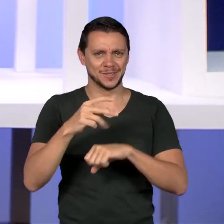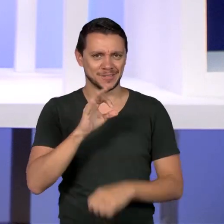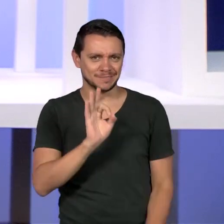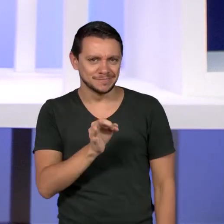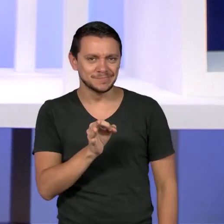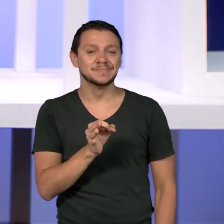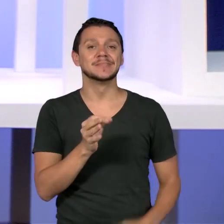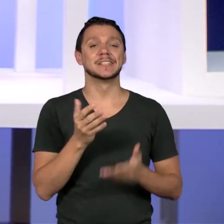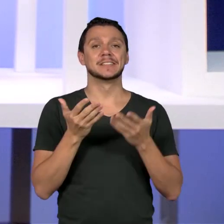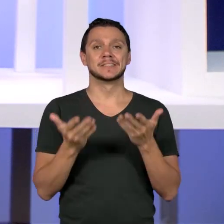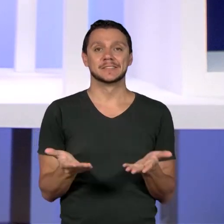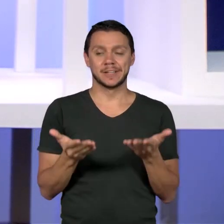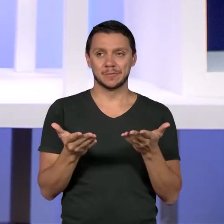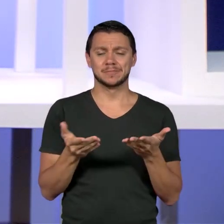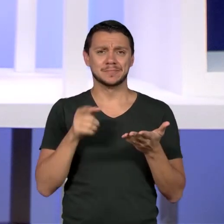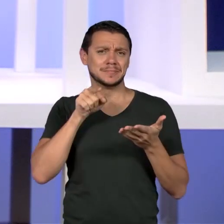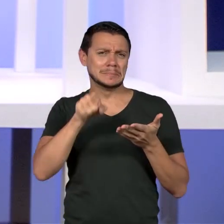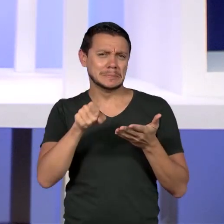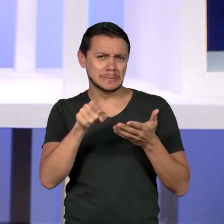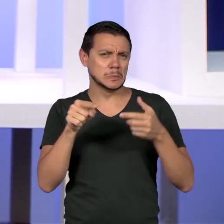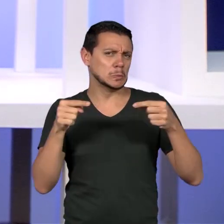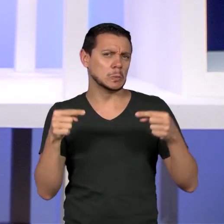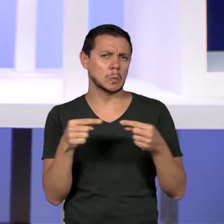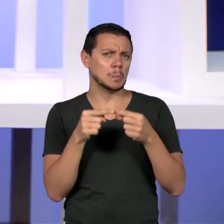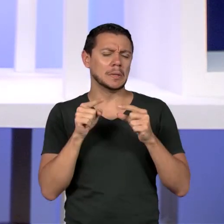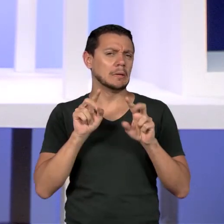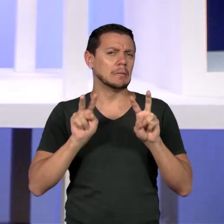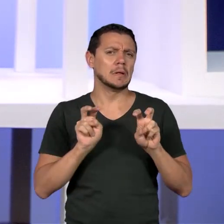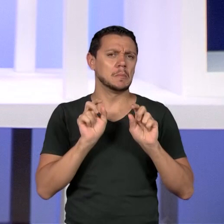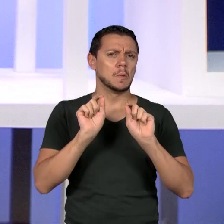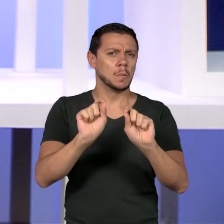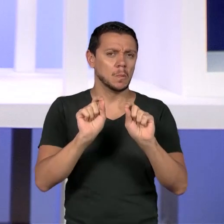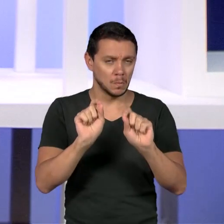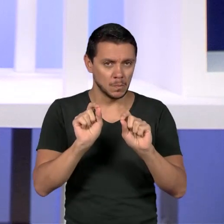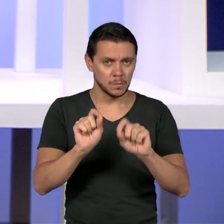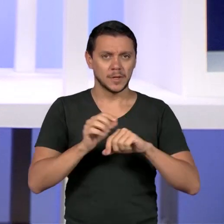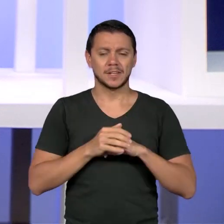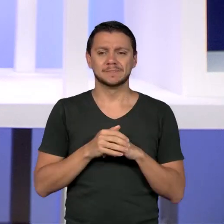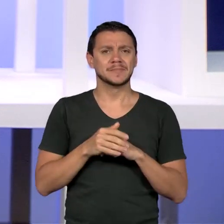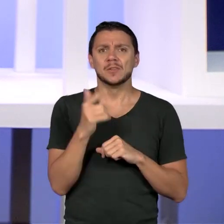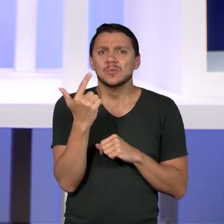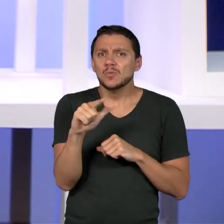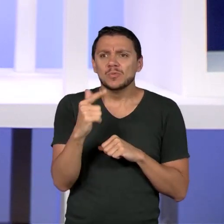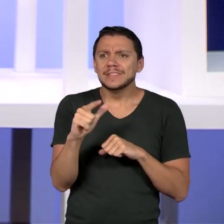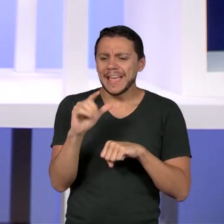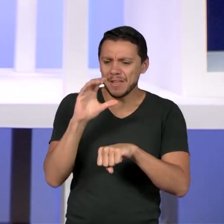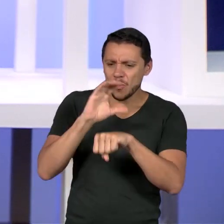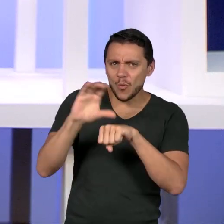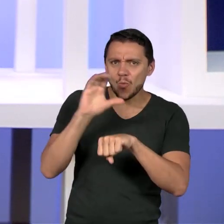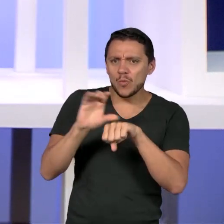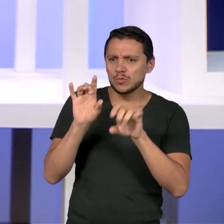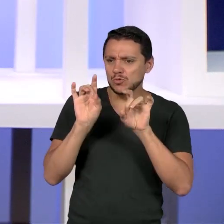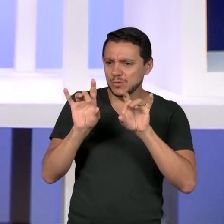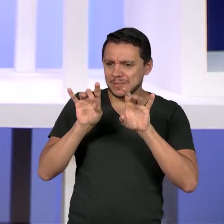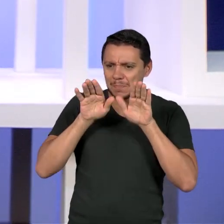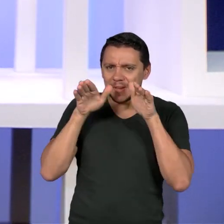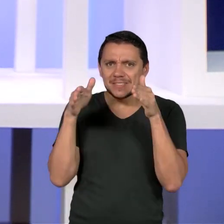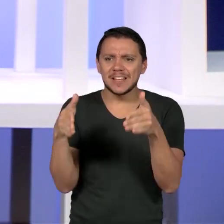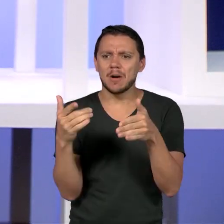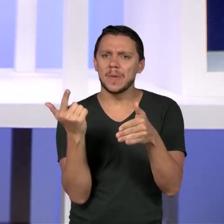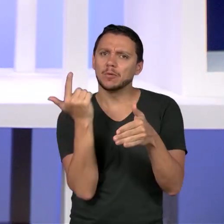imagem tem a ver com o fato de que não há uma formação específica para